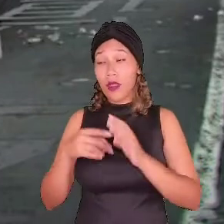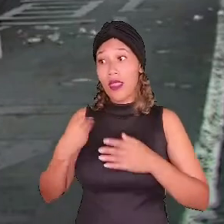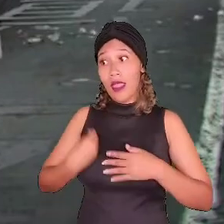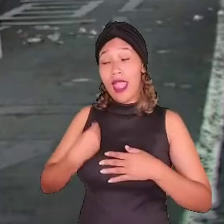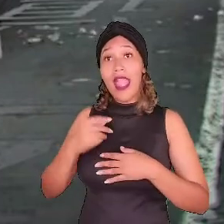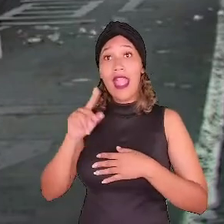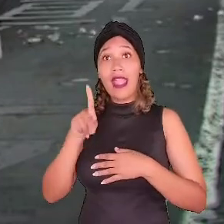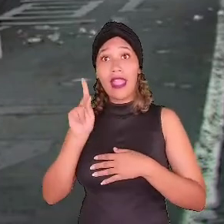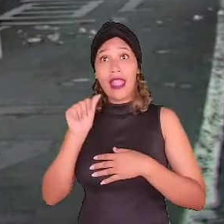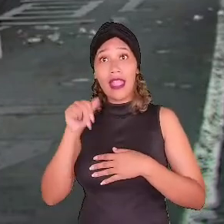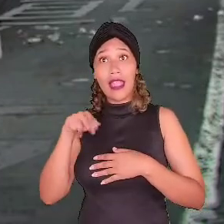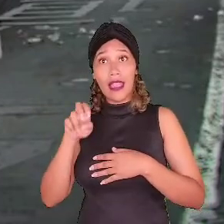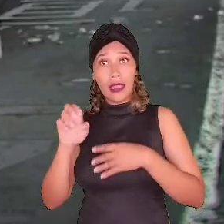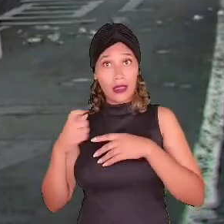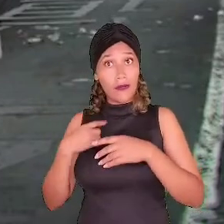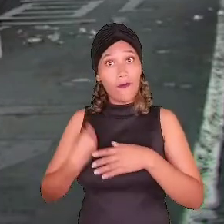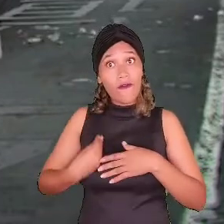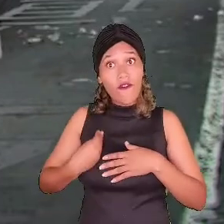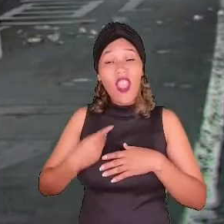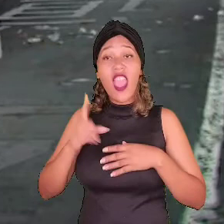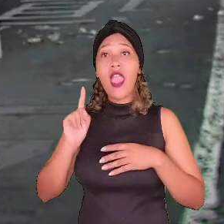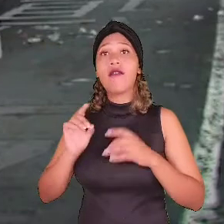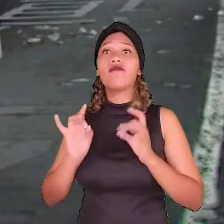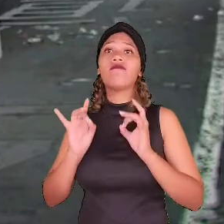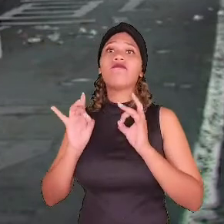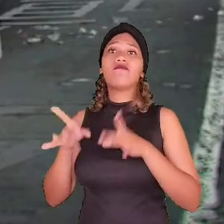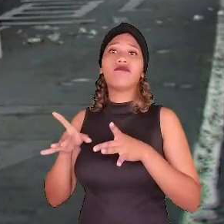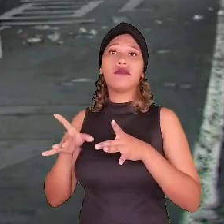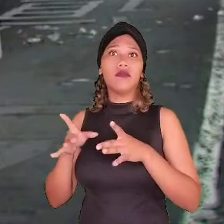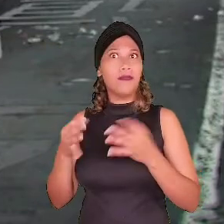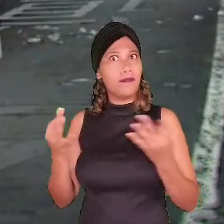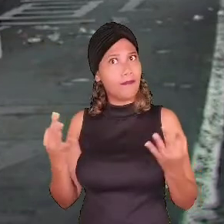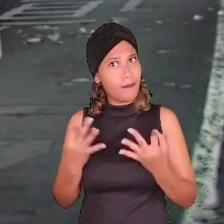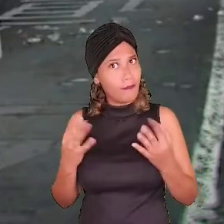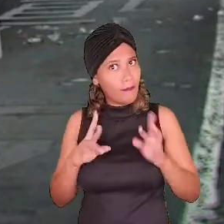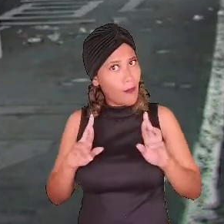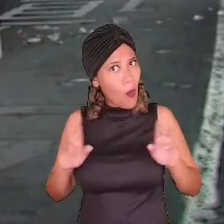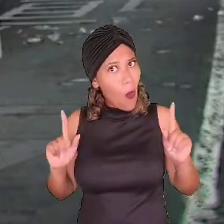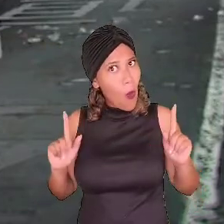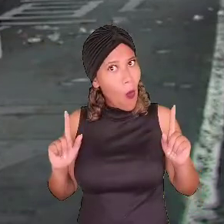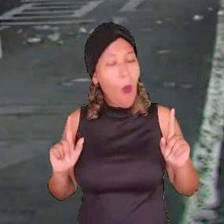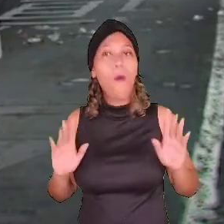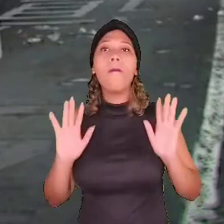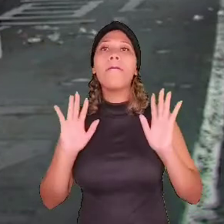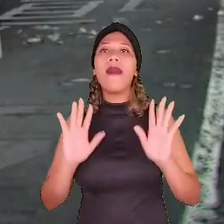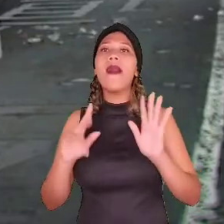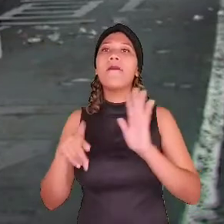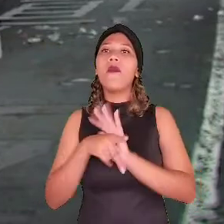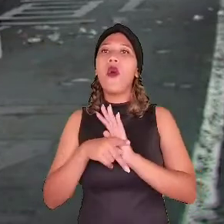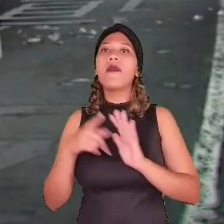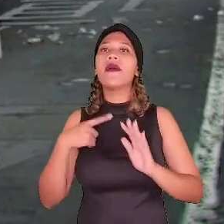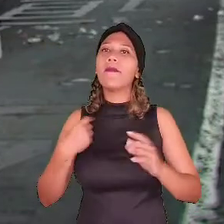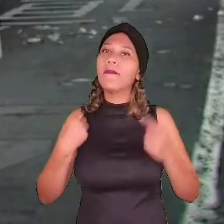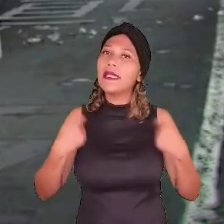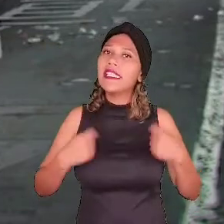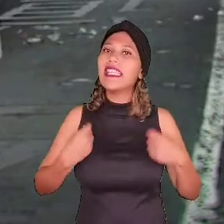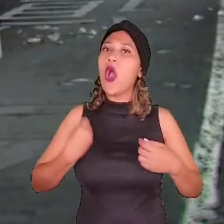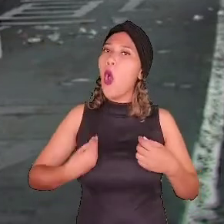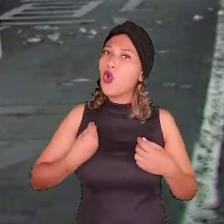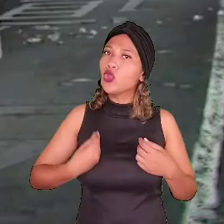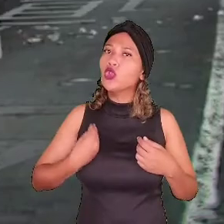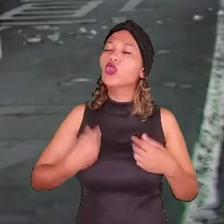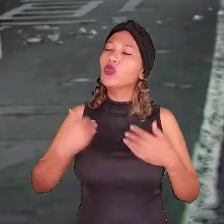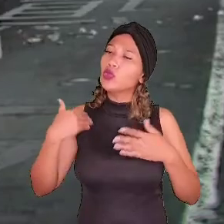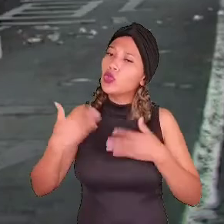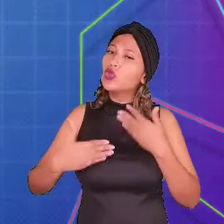Kane e Lynch vivem é tomado pela falta. E nada é perfeito. Mas que, de um jeito ou de outro, eles precisam continuar